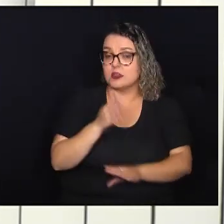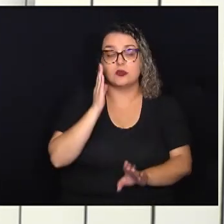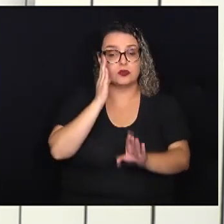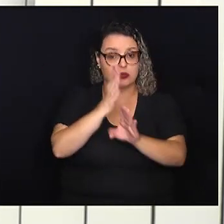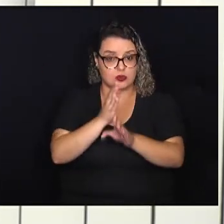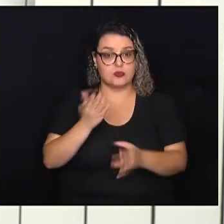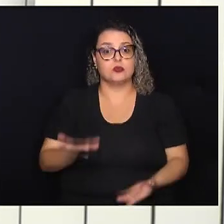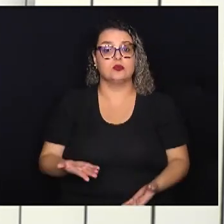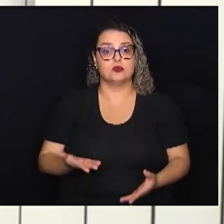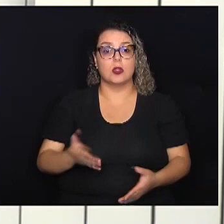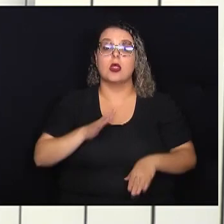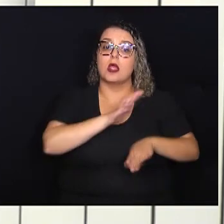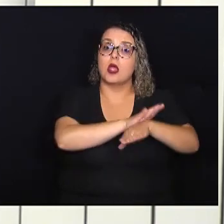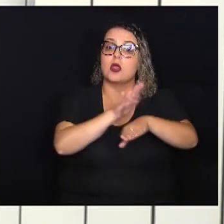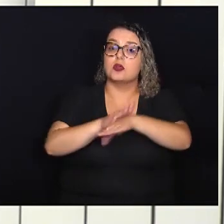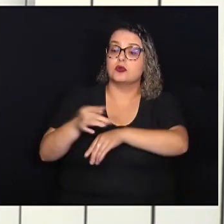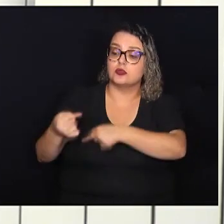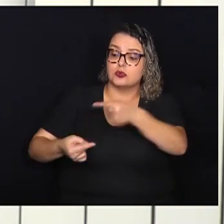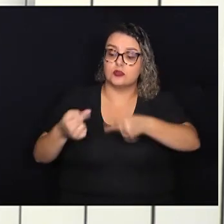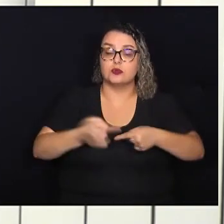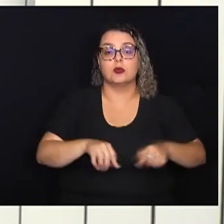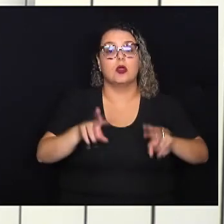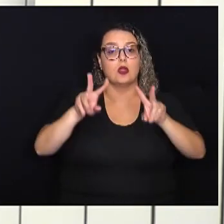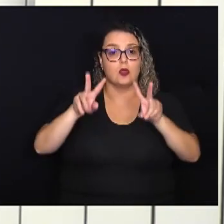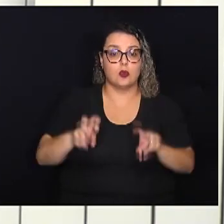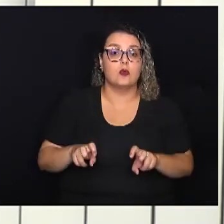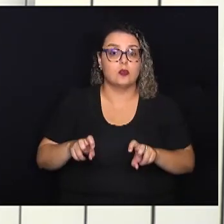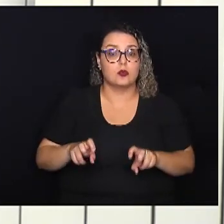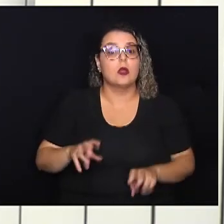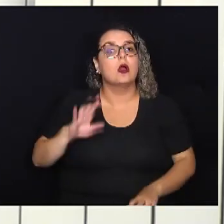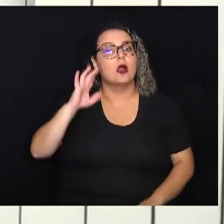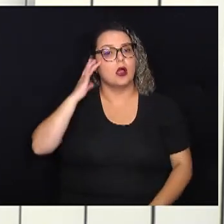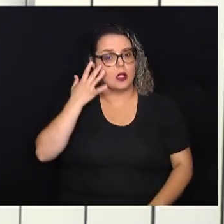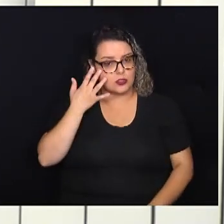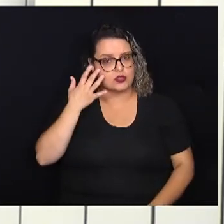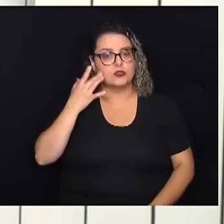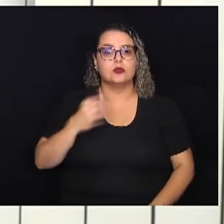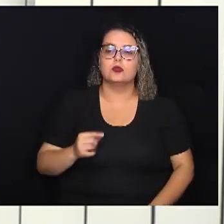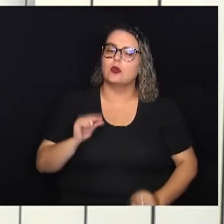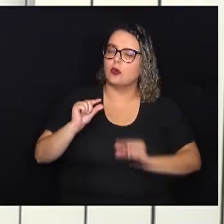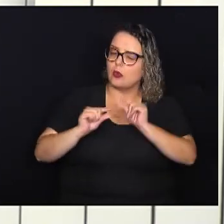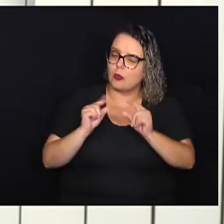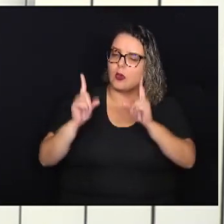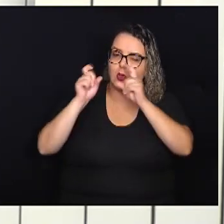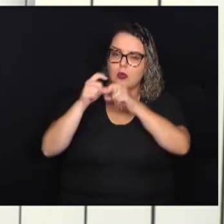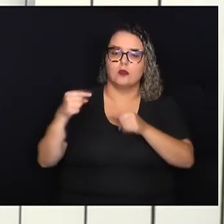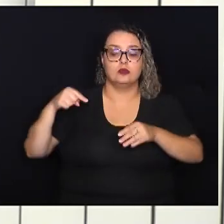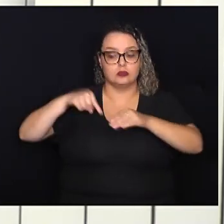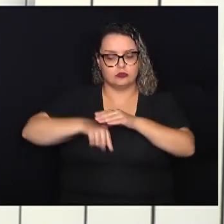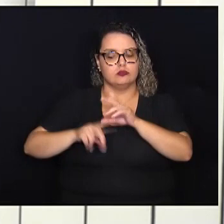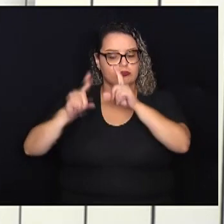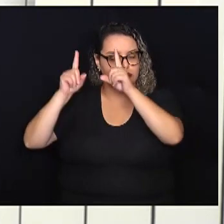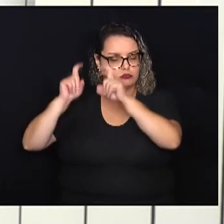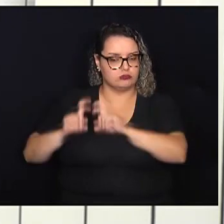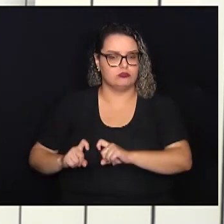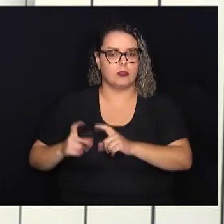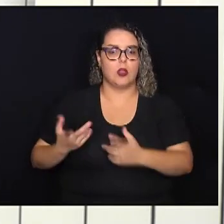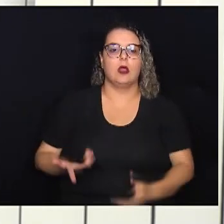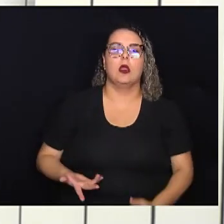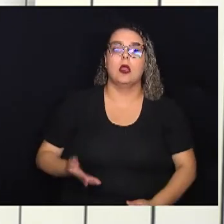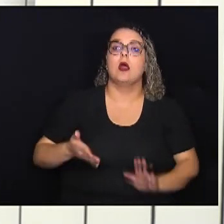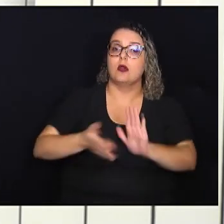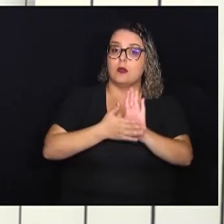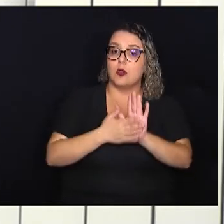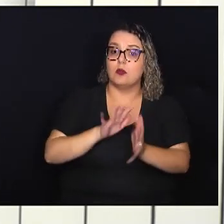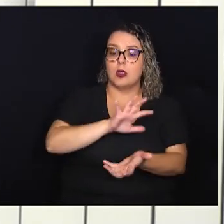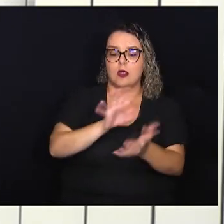e contribuíram com a discussão do tema, considerado ainda um tanto complexo. Atualmente, a proposta da reforma